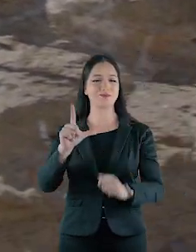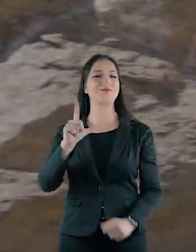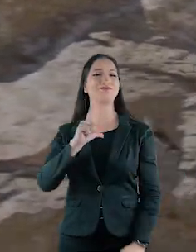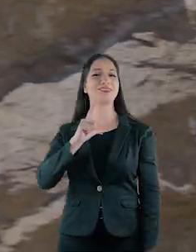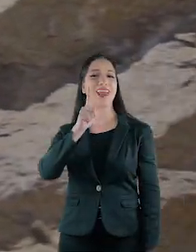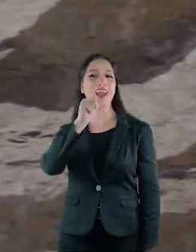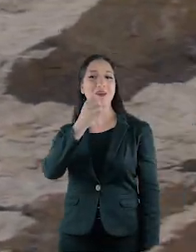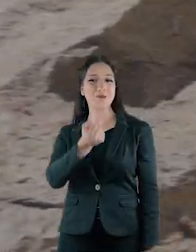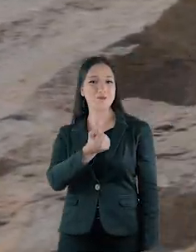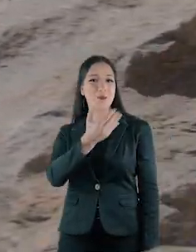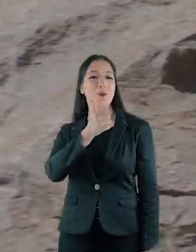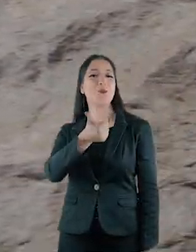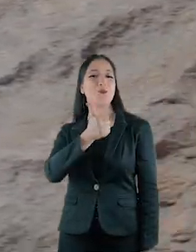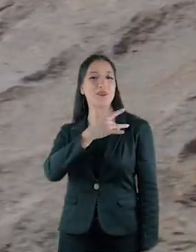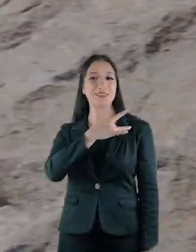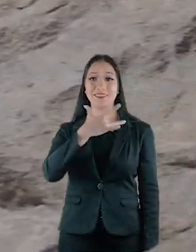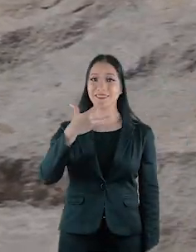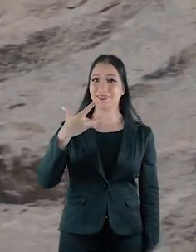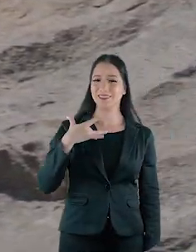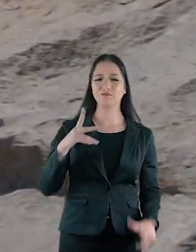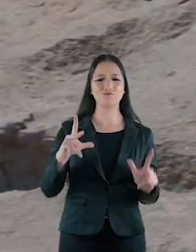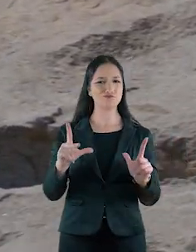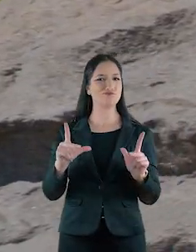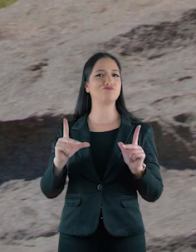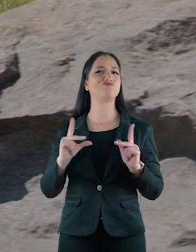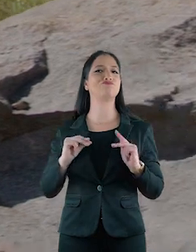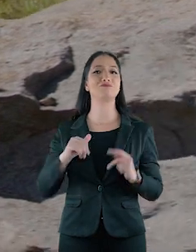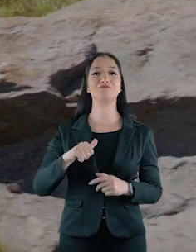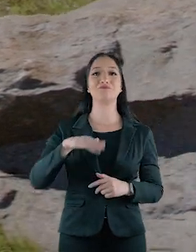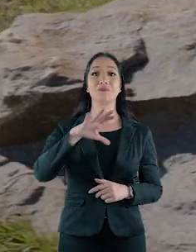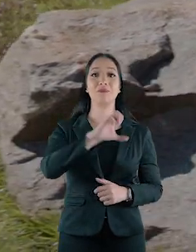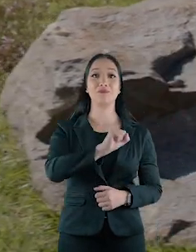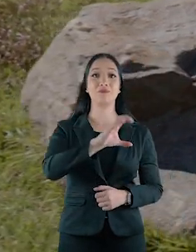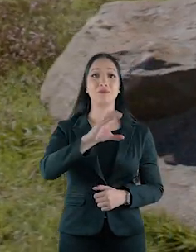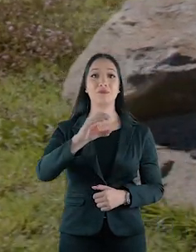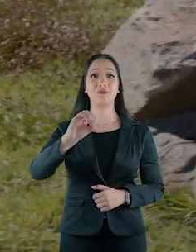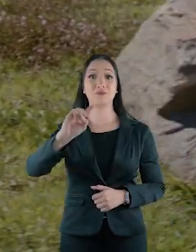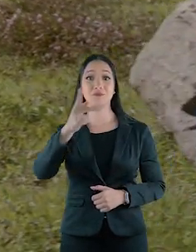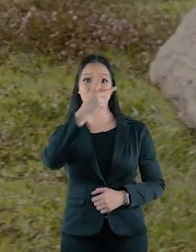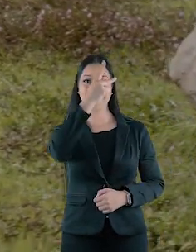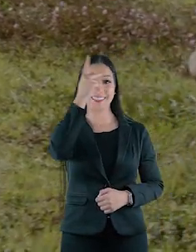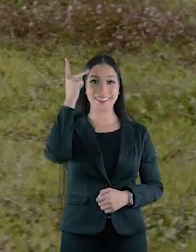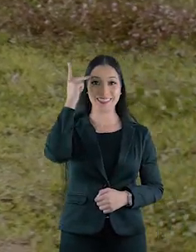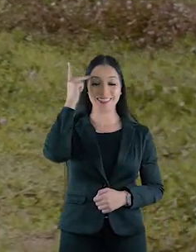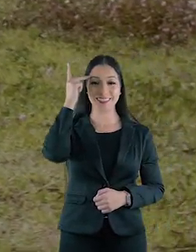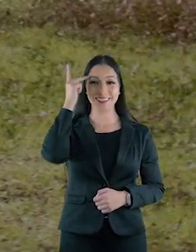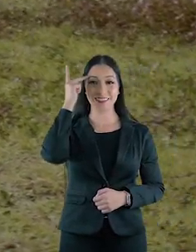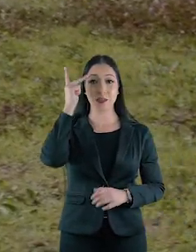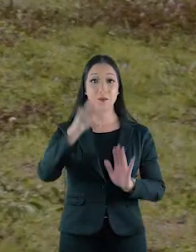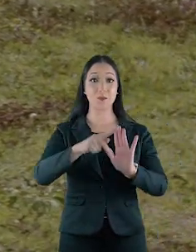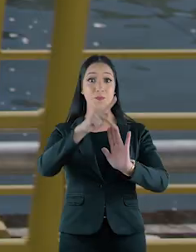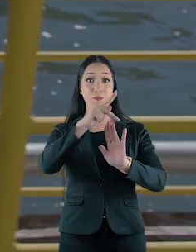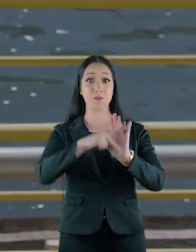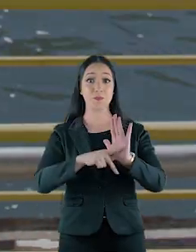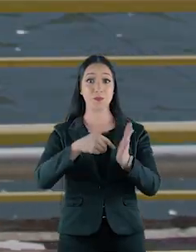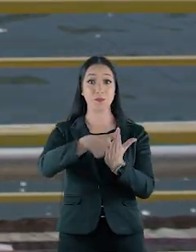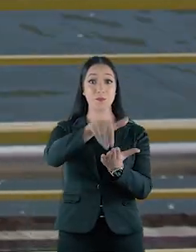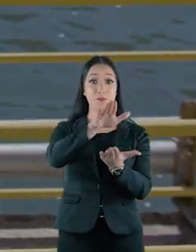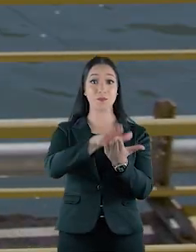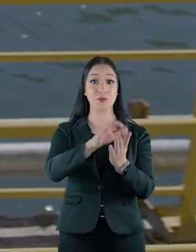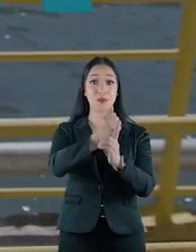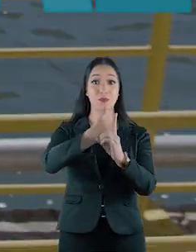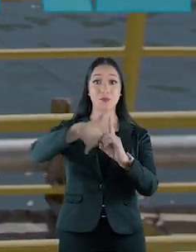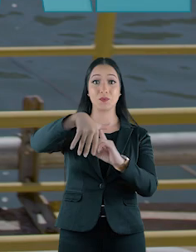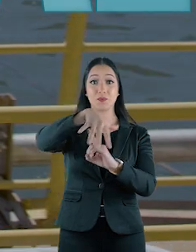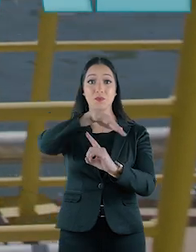população tem acesso à água tratada, que garante saúde e dignidade a mais de 800 mil pessoas. E com o